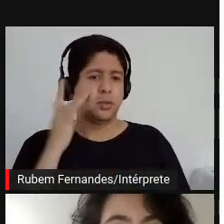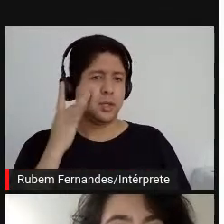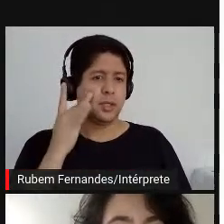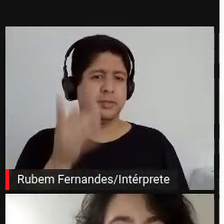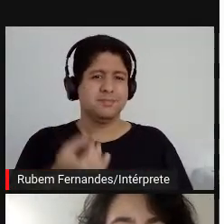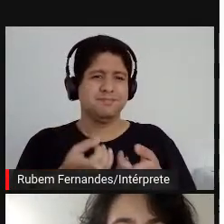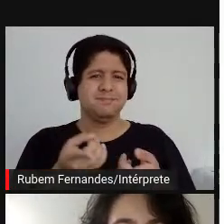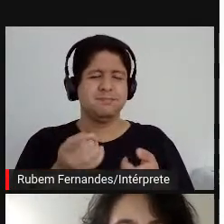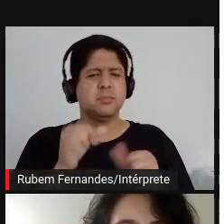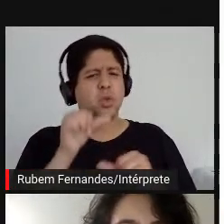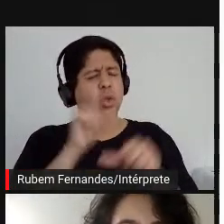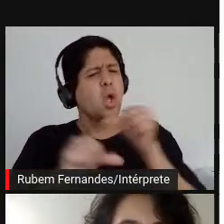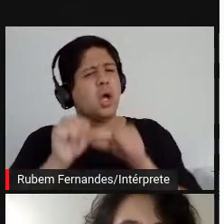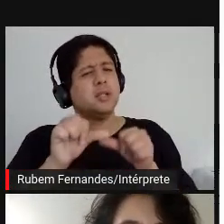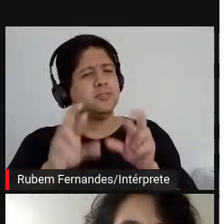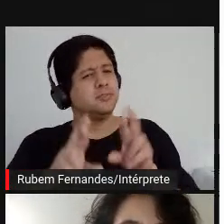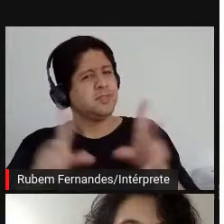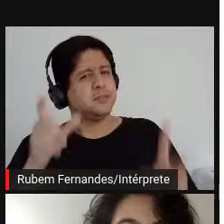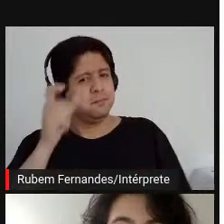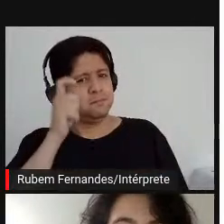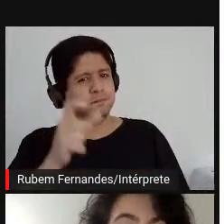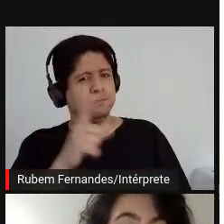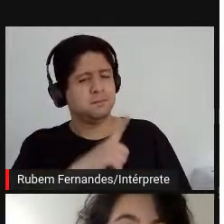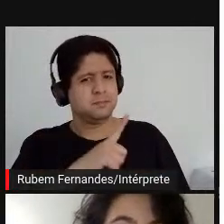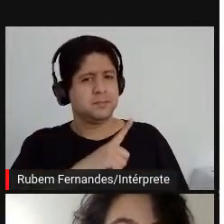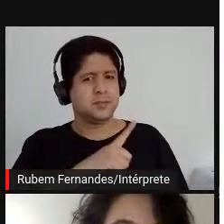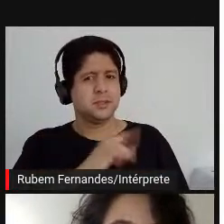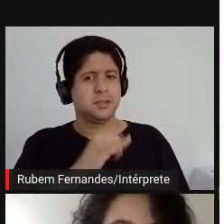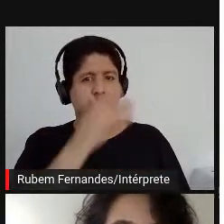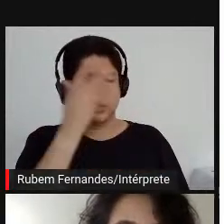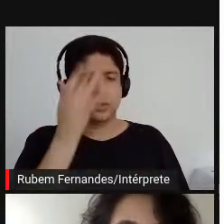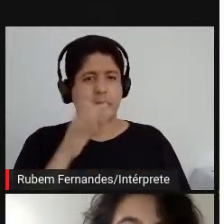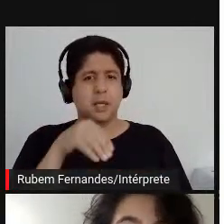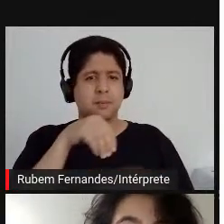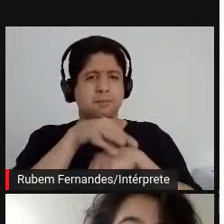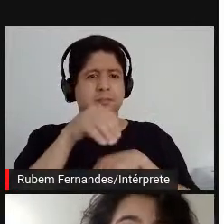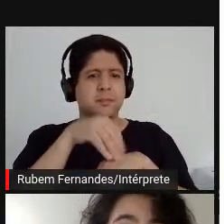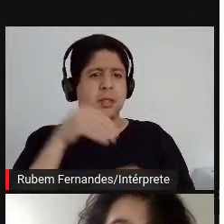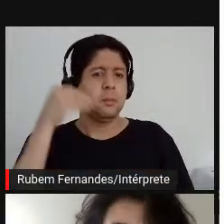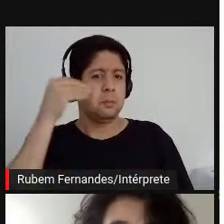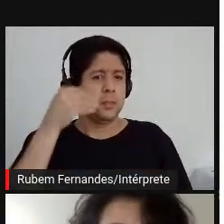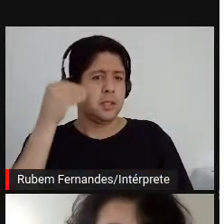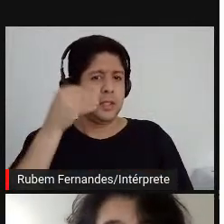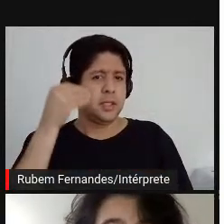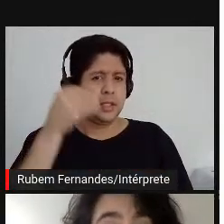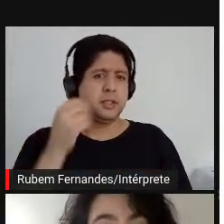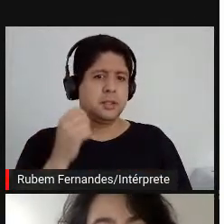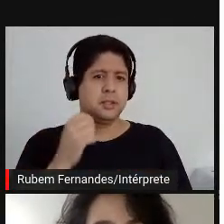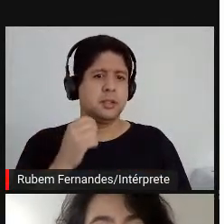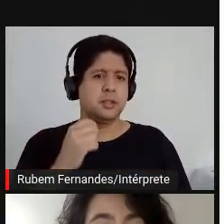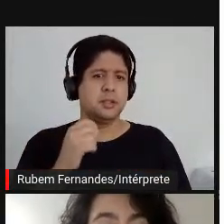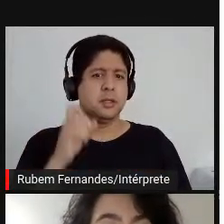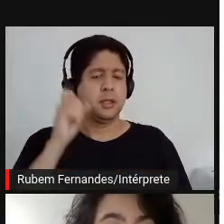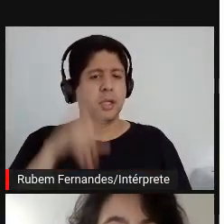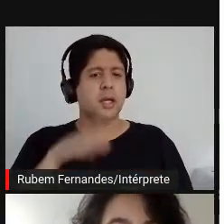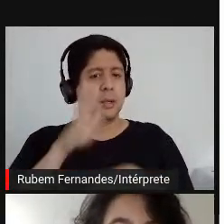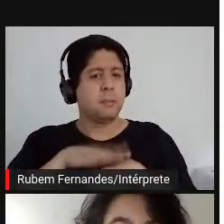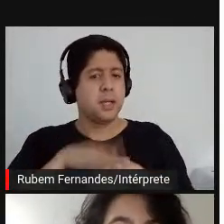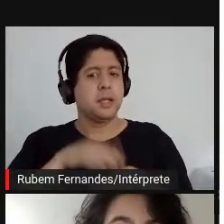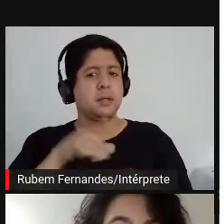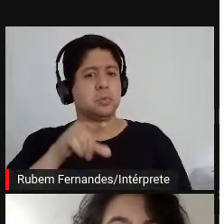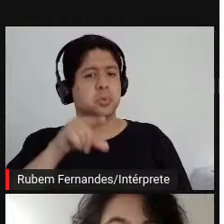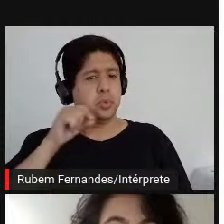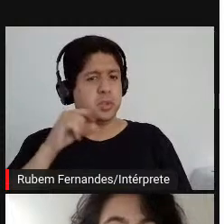interessante, assim, né? De as pessoas com quem eu compartilhava essa experiência eram elas que me escolhiam.